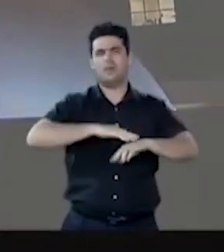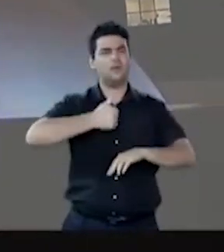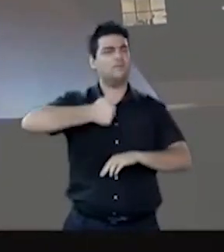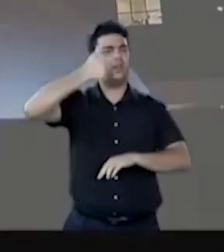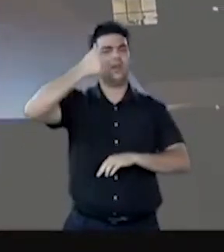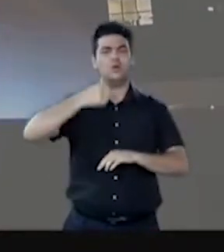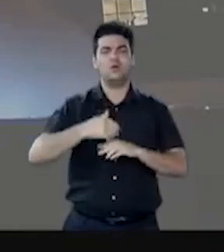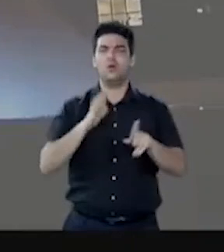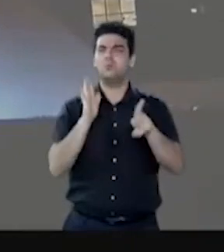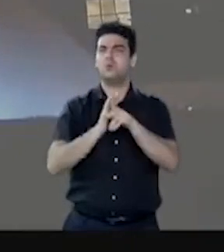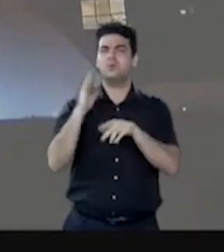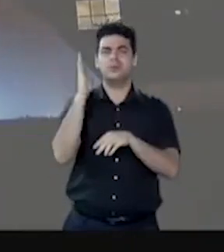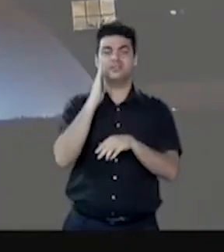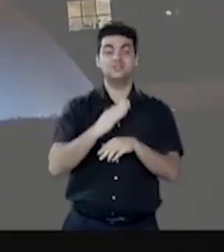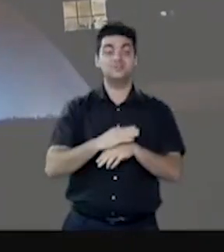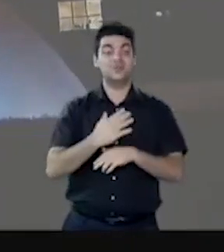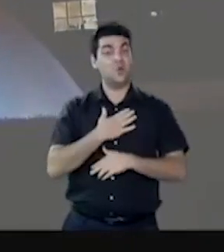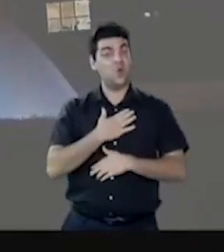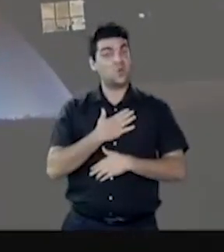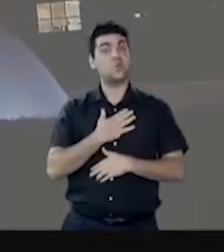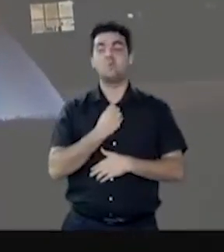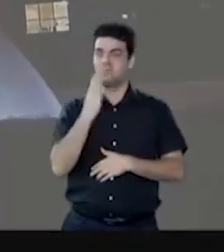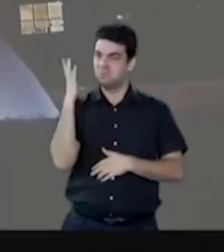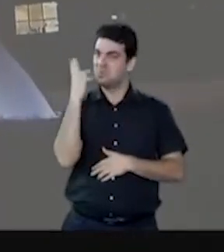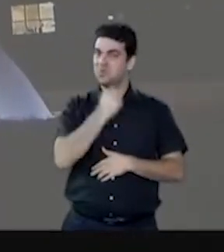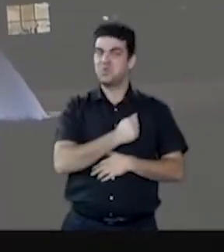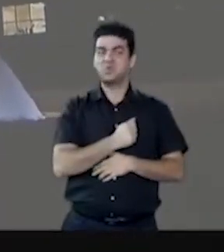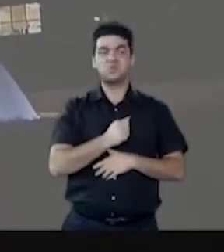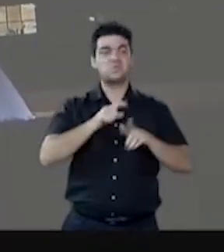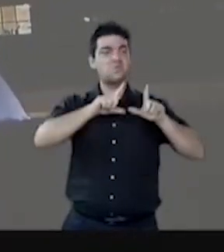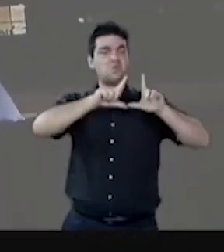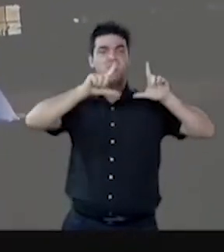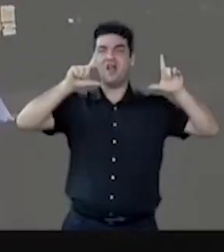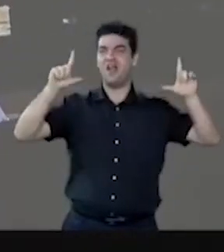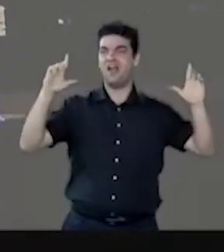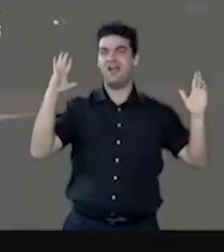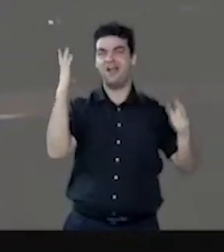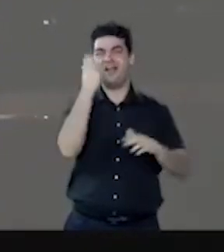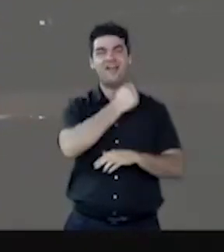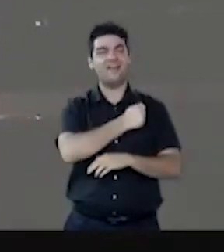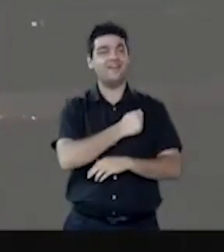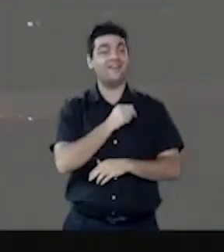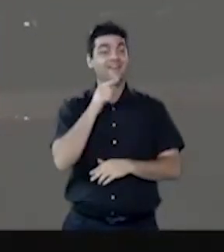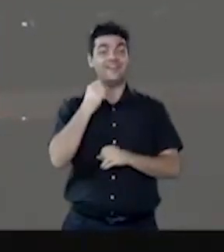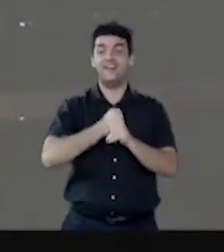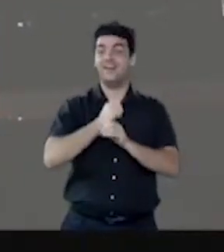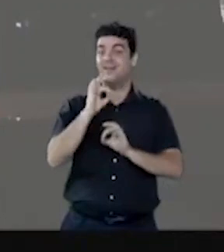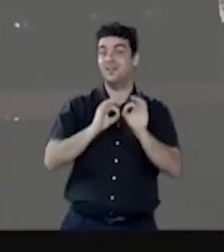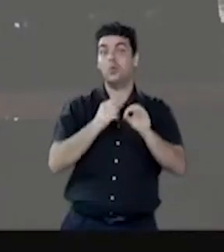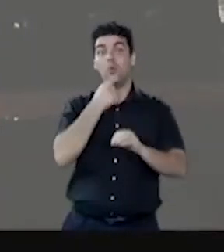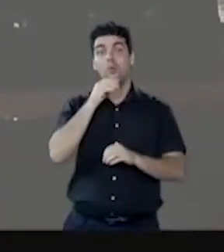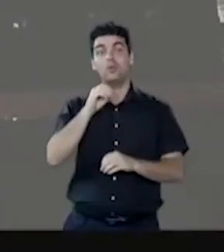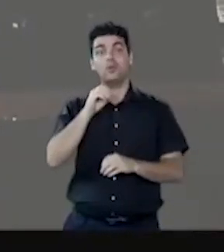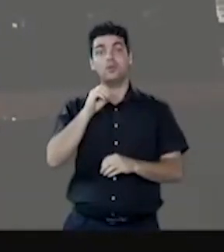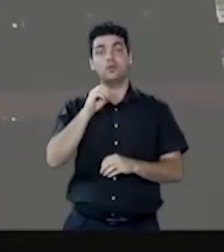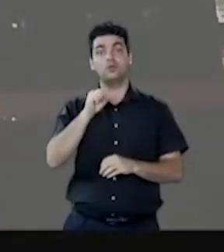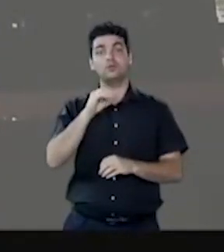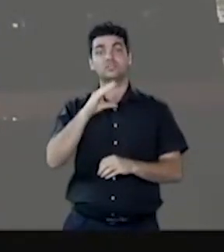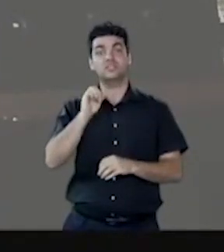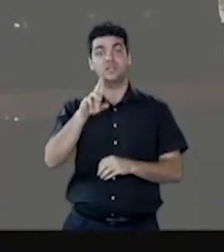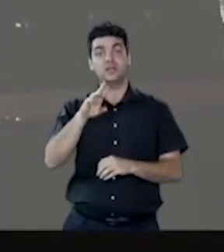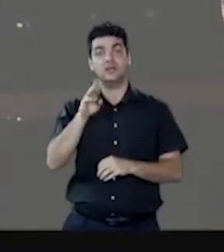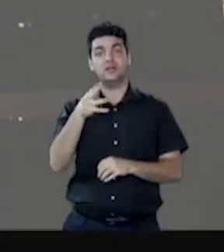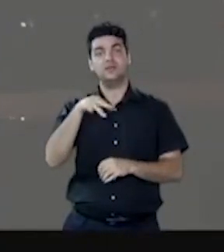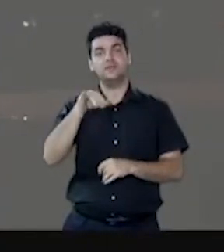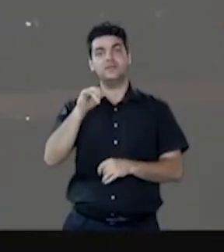do país, talvez do mundo. Obra inesquecível de Oscar Niemeyer, que